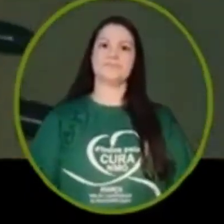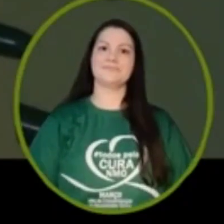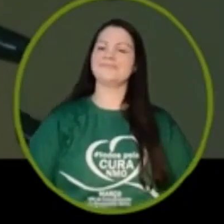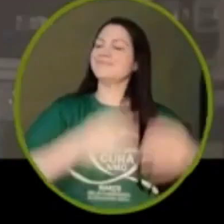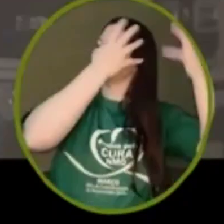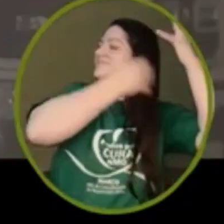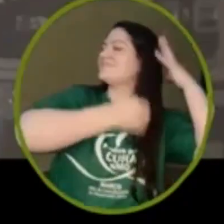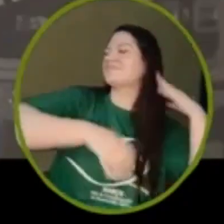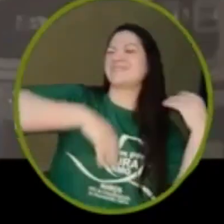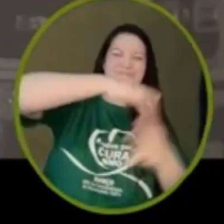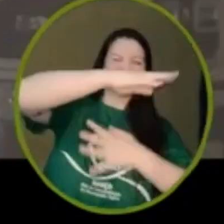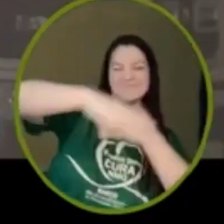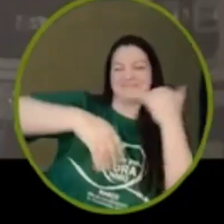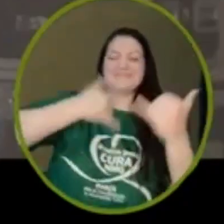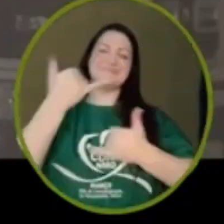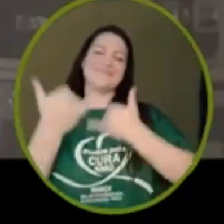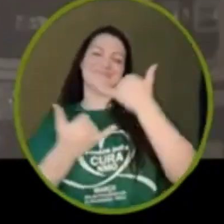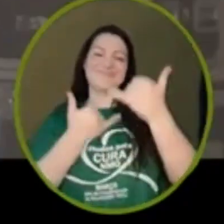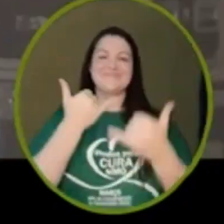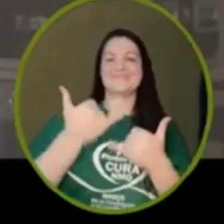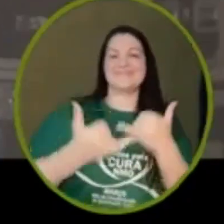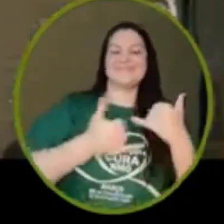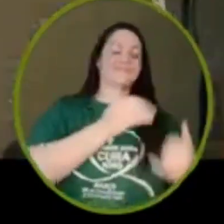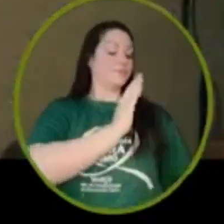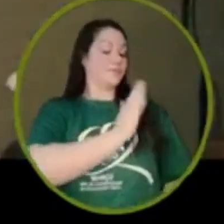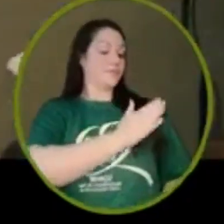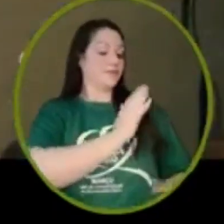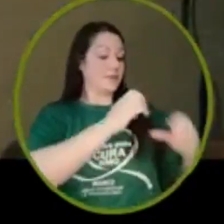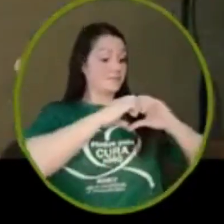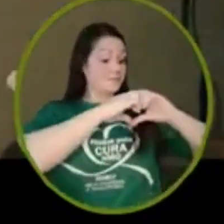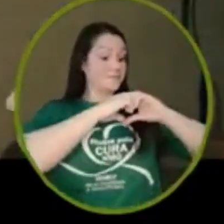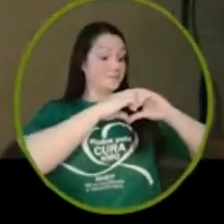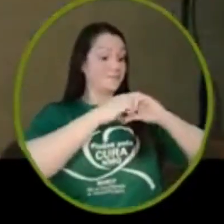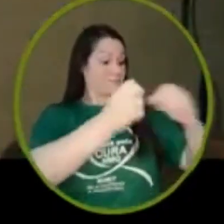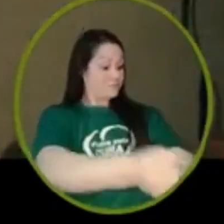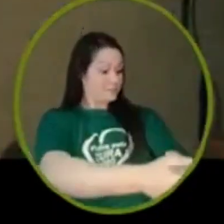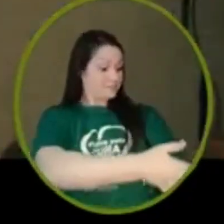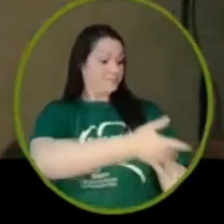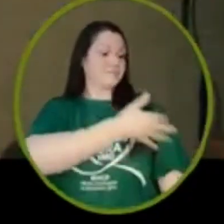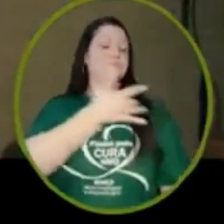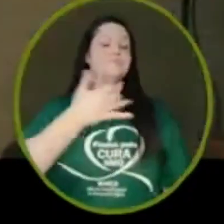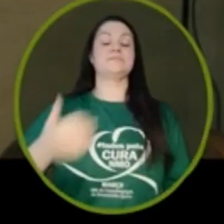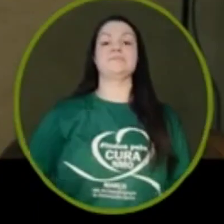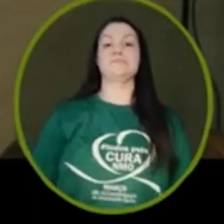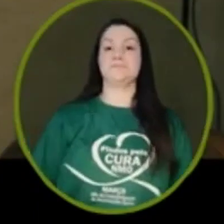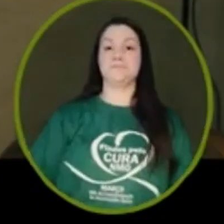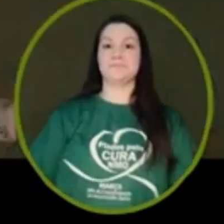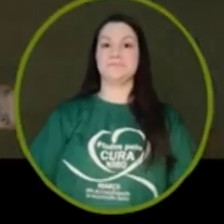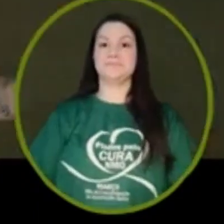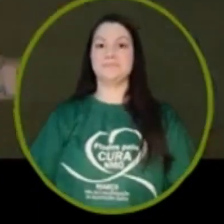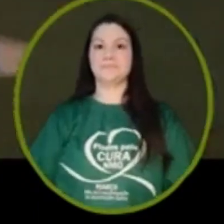Bota os seus cabelos e dispara o coração